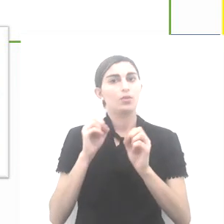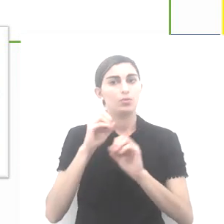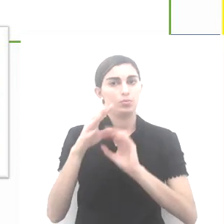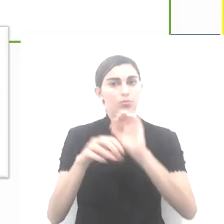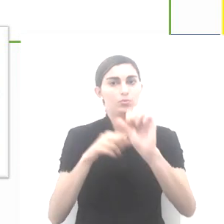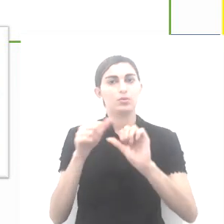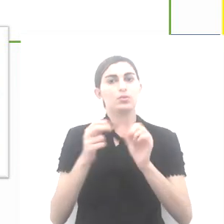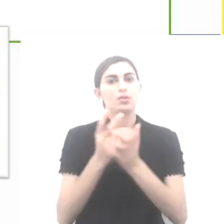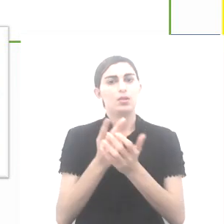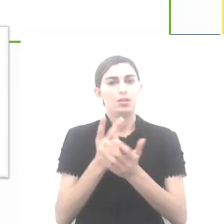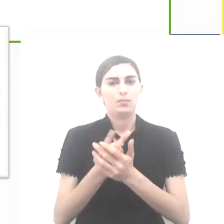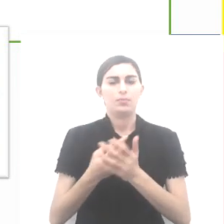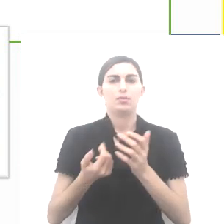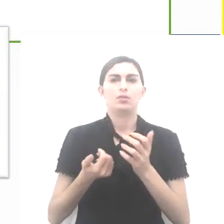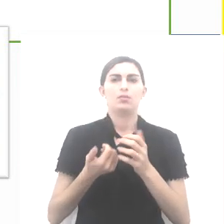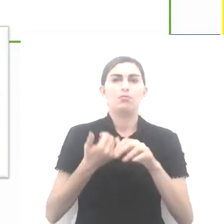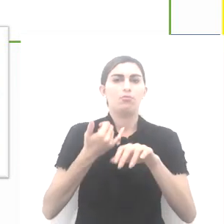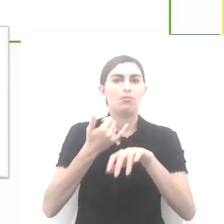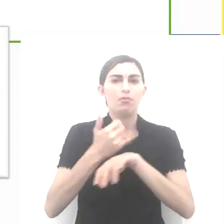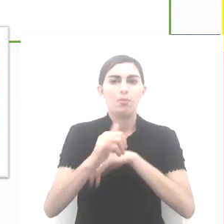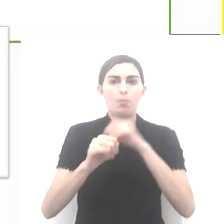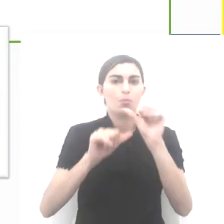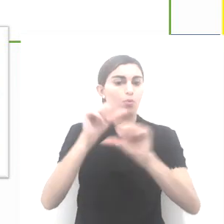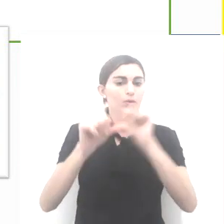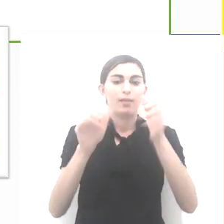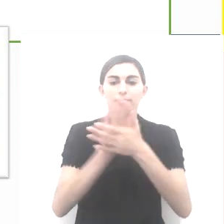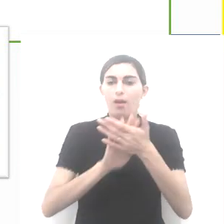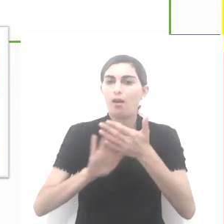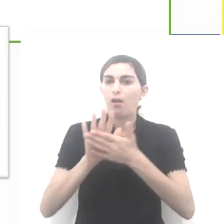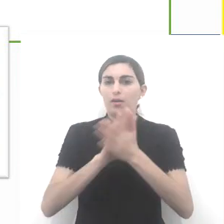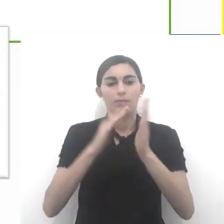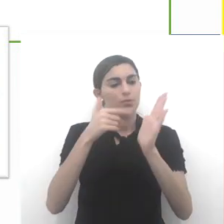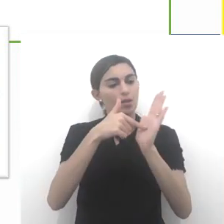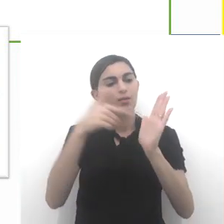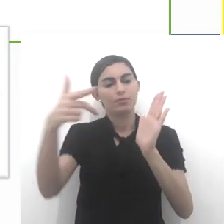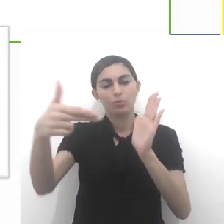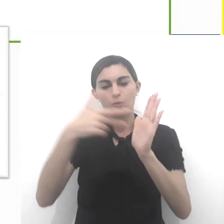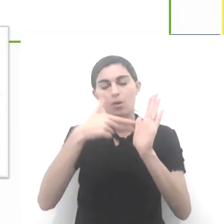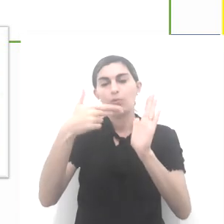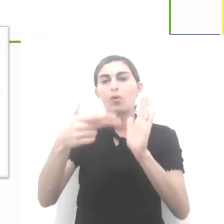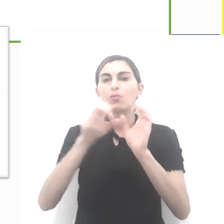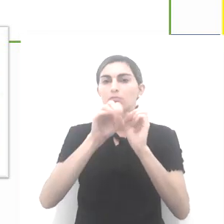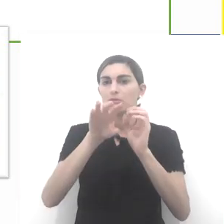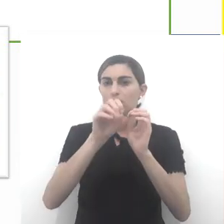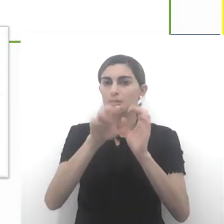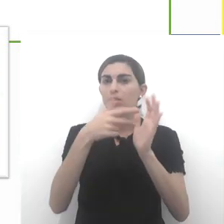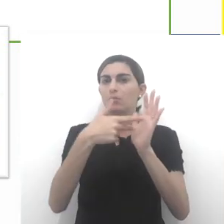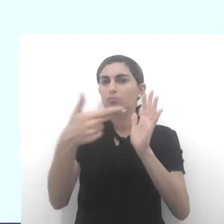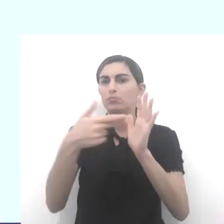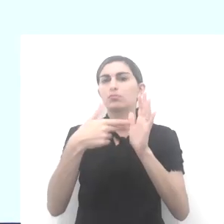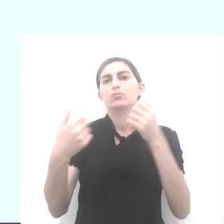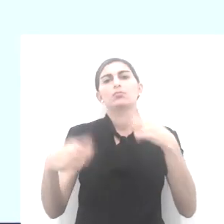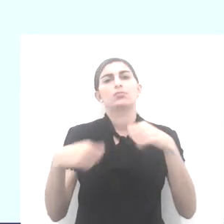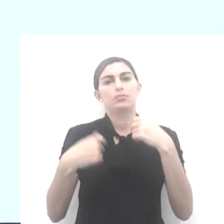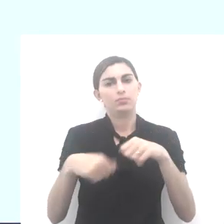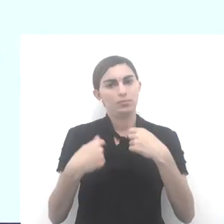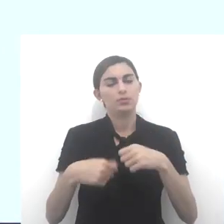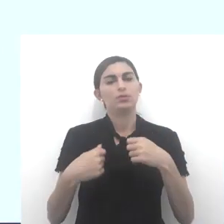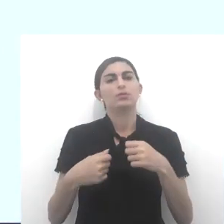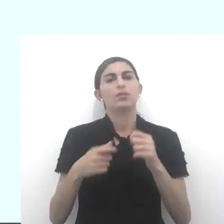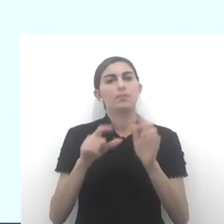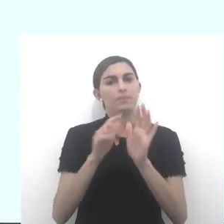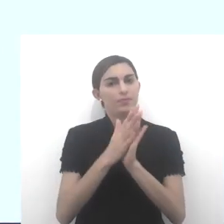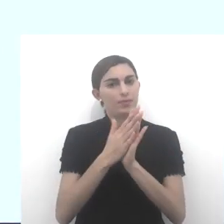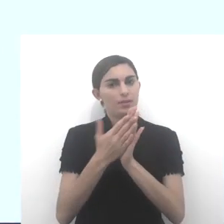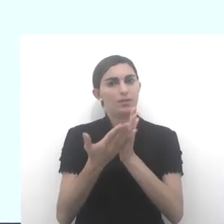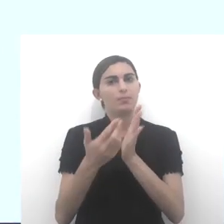atualizada, sem traí-la nas suas originalidades. Prestem bem atenção. Ele é o